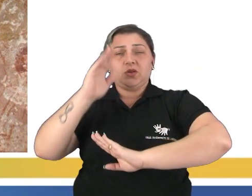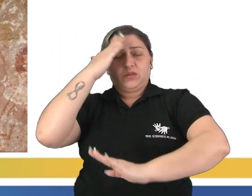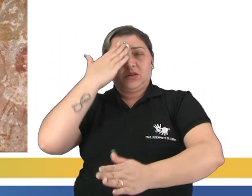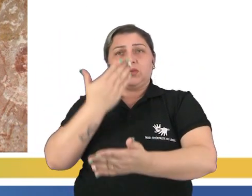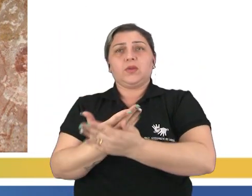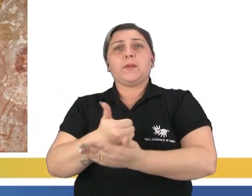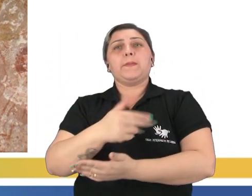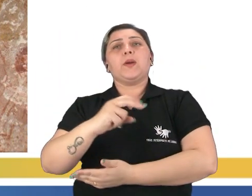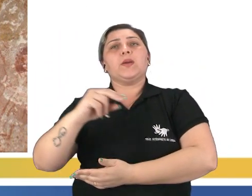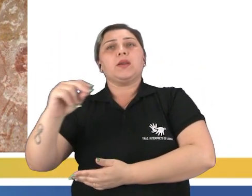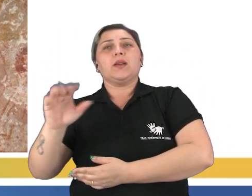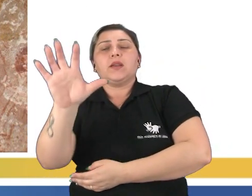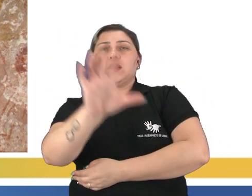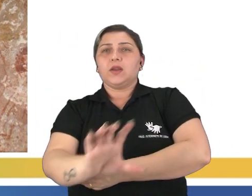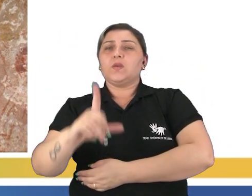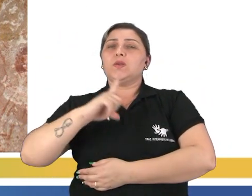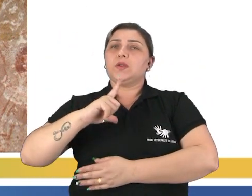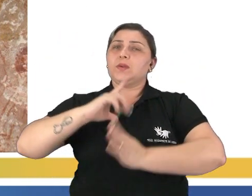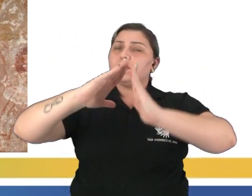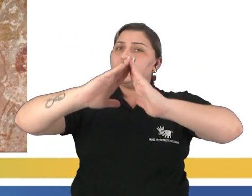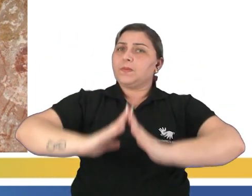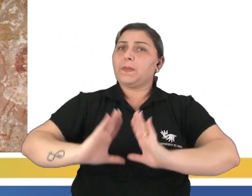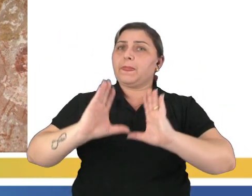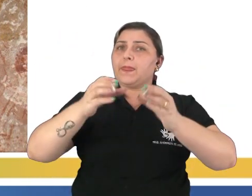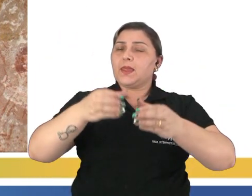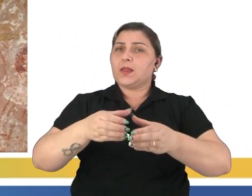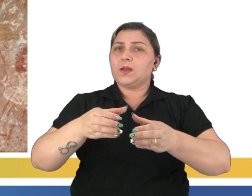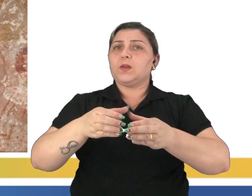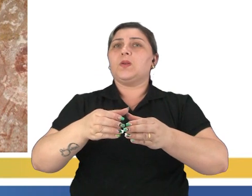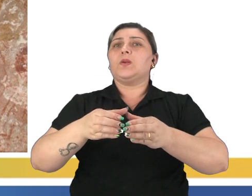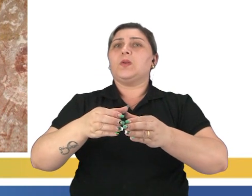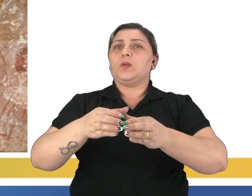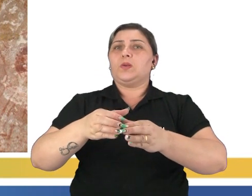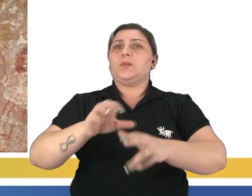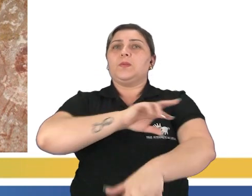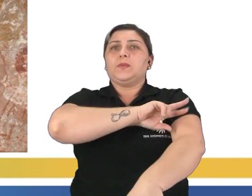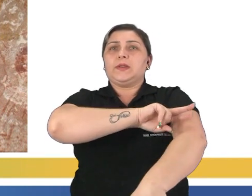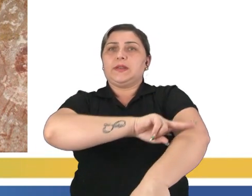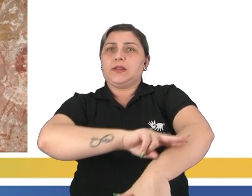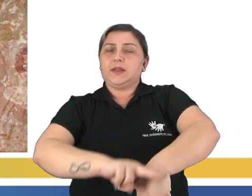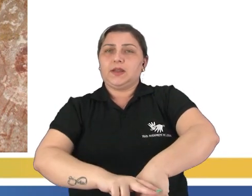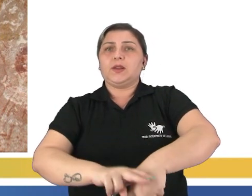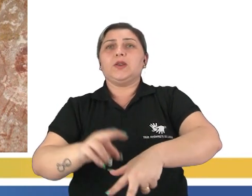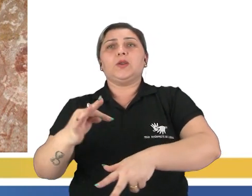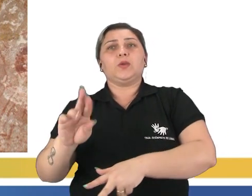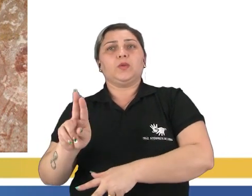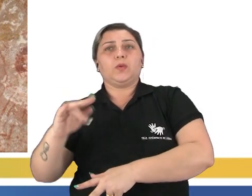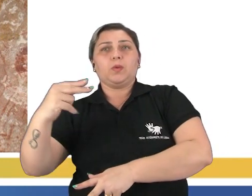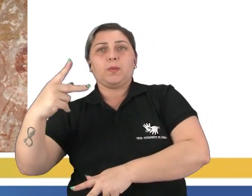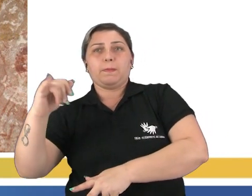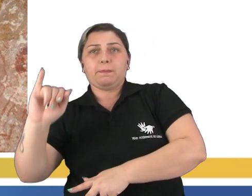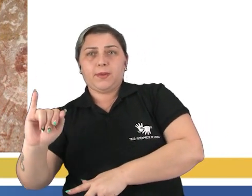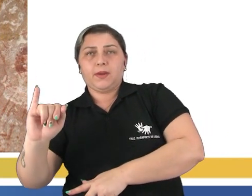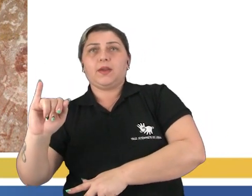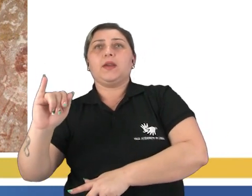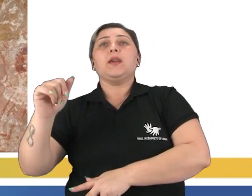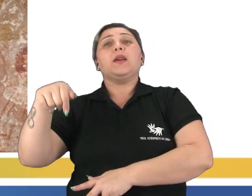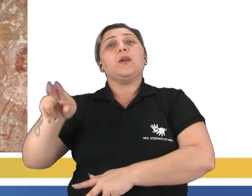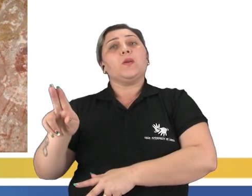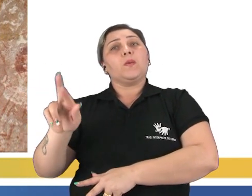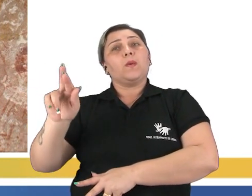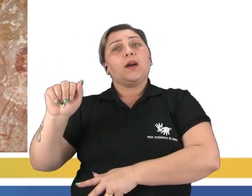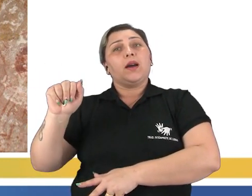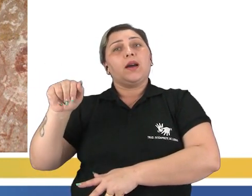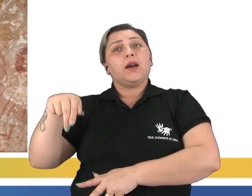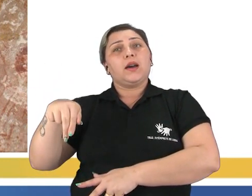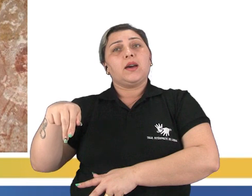1500, a região era habitada por grupos étnicos como os Tupi-Guarani, Macro-G e Aruaque. E aí